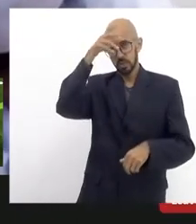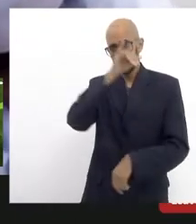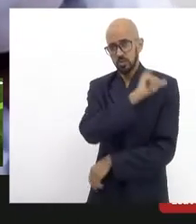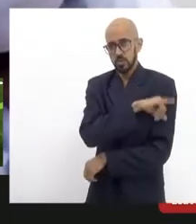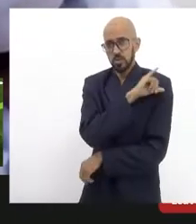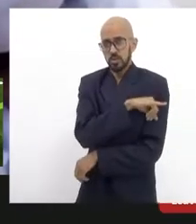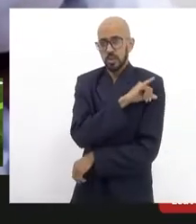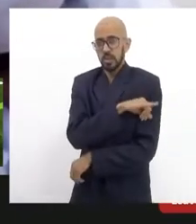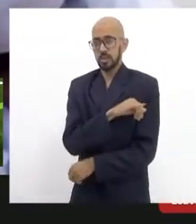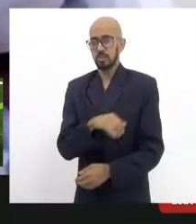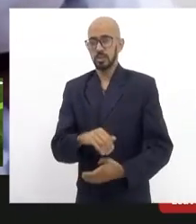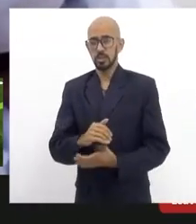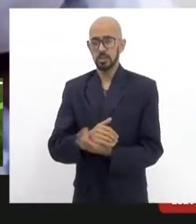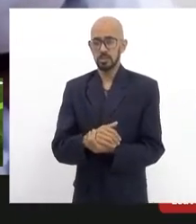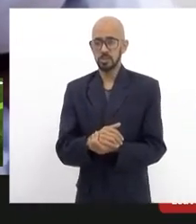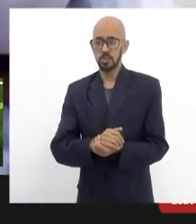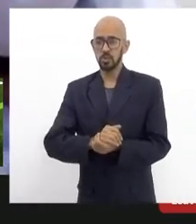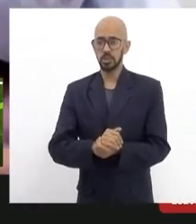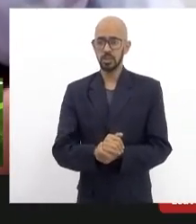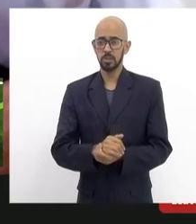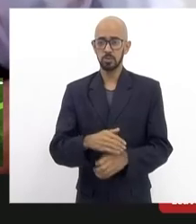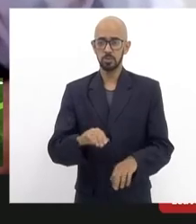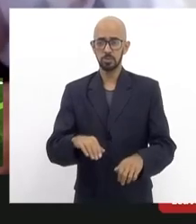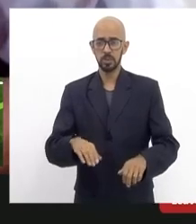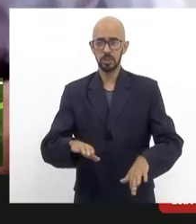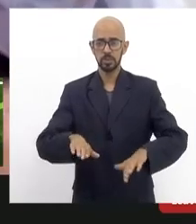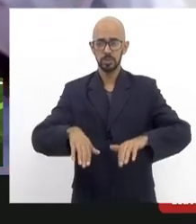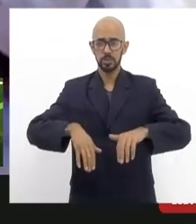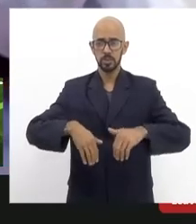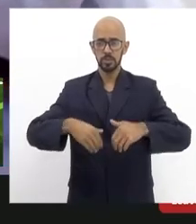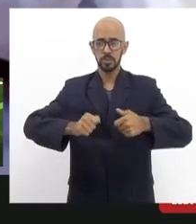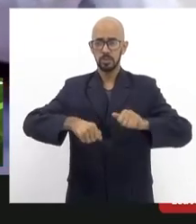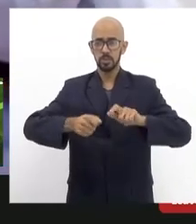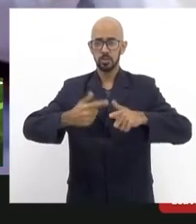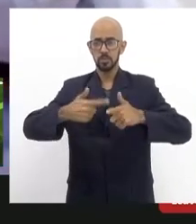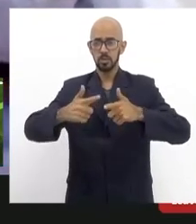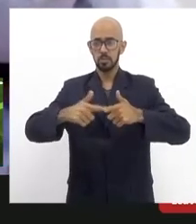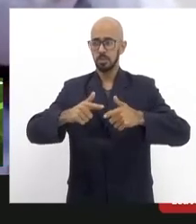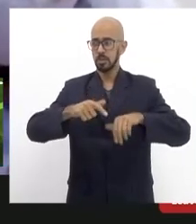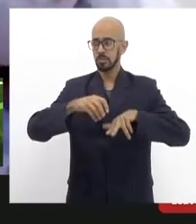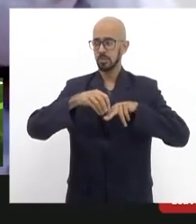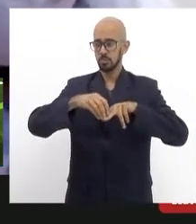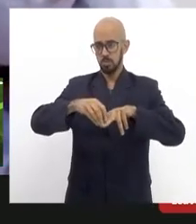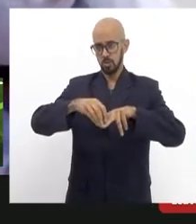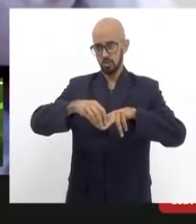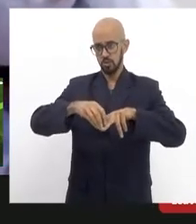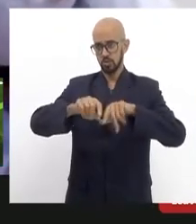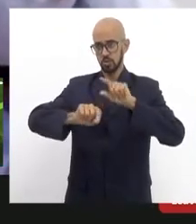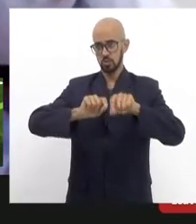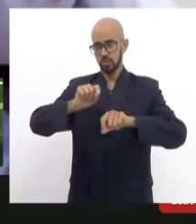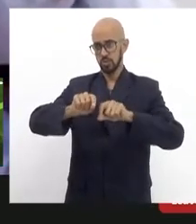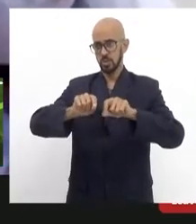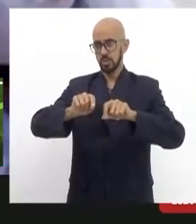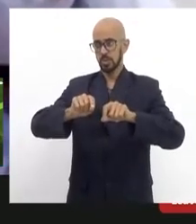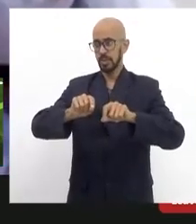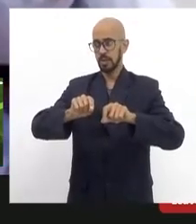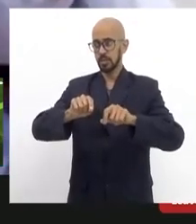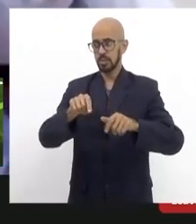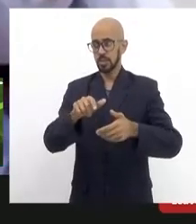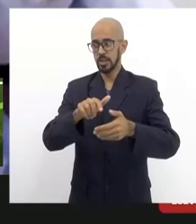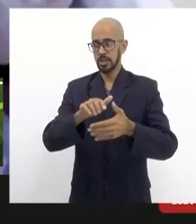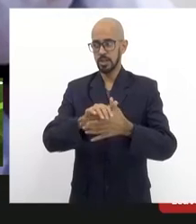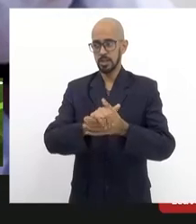Eduardo Paes porque a questão do bondo de Santa Tereza não é só uma questão